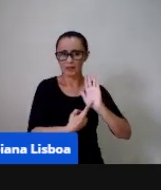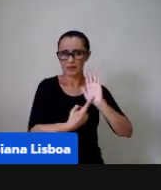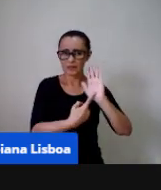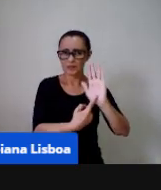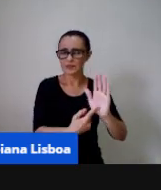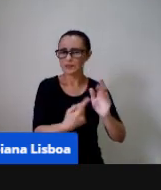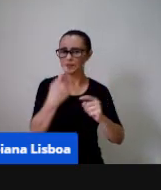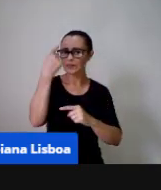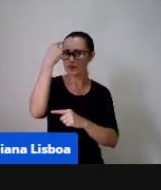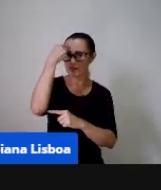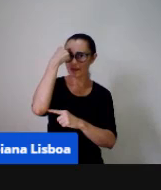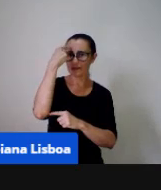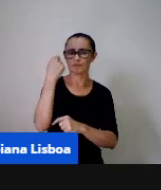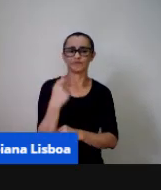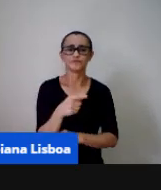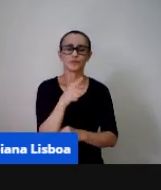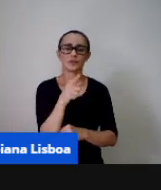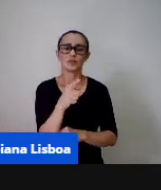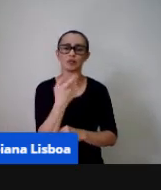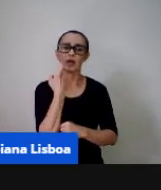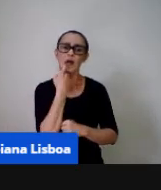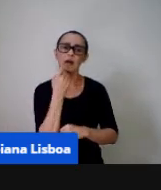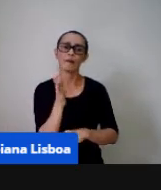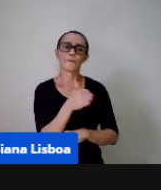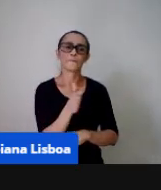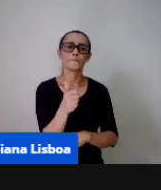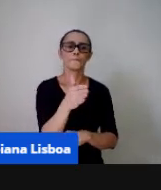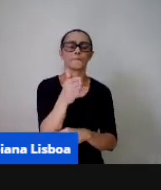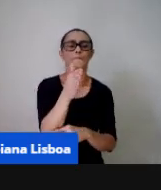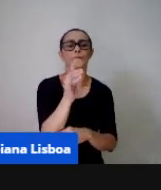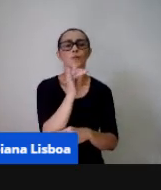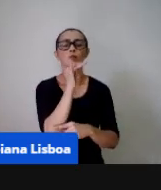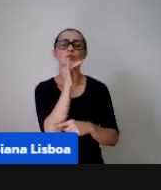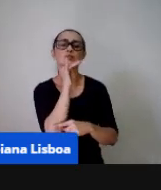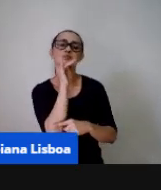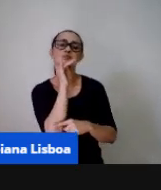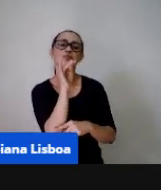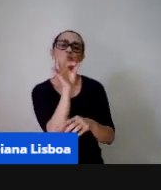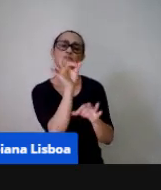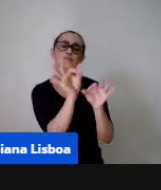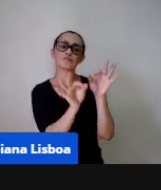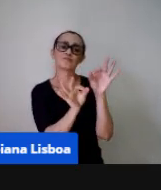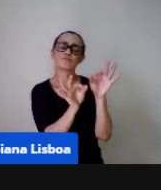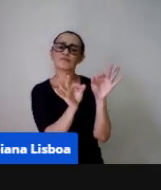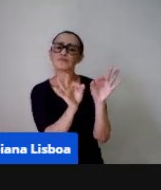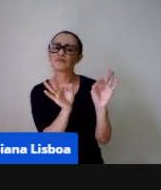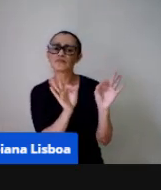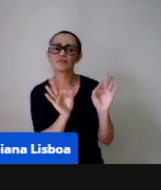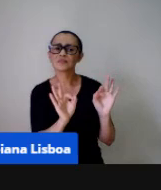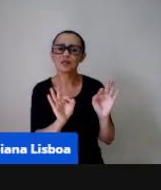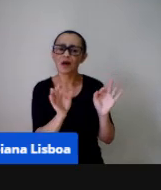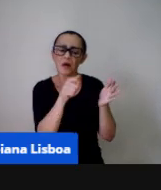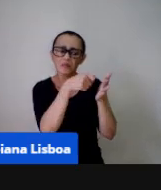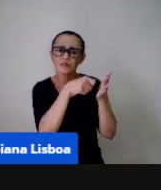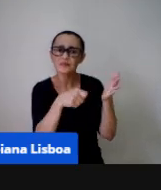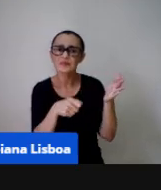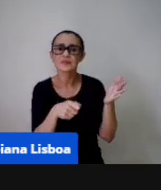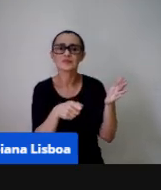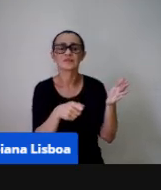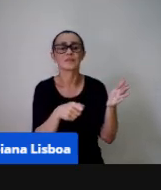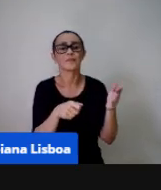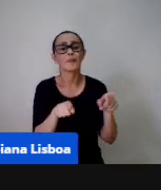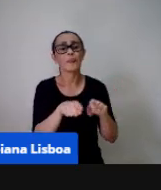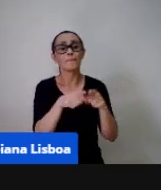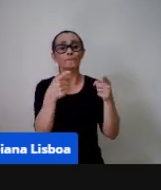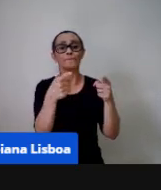só a gente tem ali a dobradura do peixe onde por exemplo a instrução ela não está escrita ela está simbólica então o que quer dizer